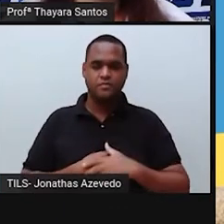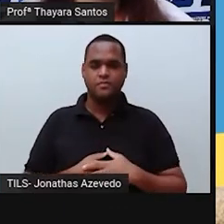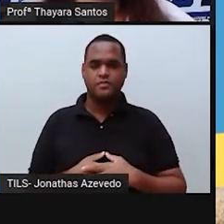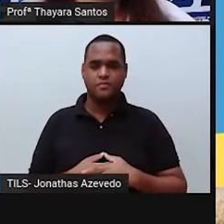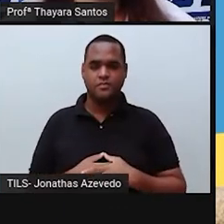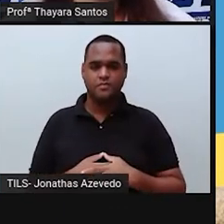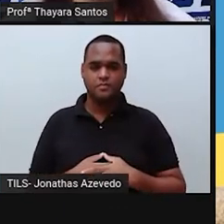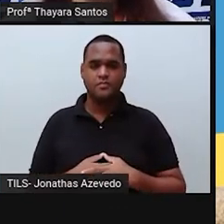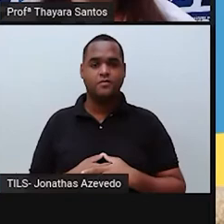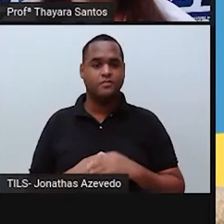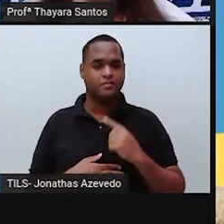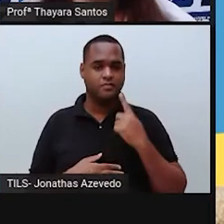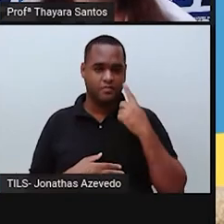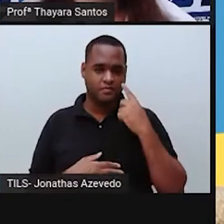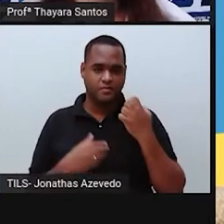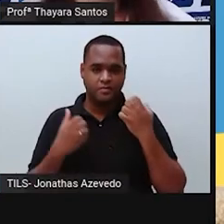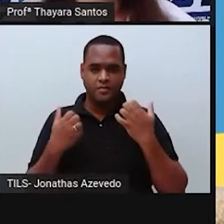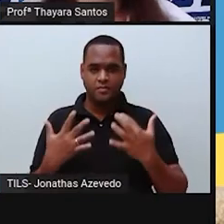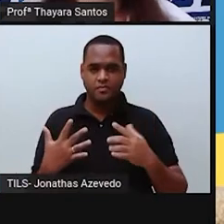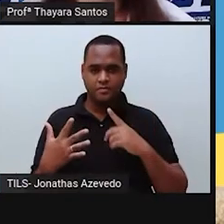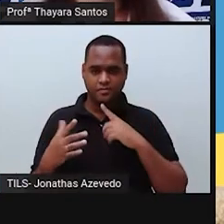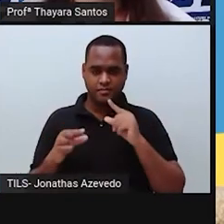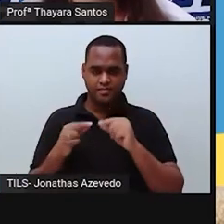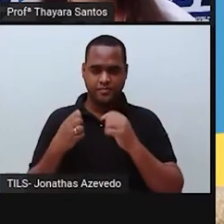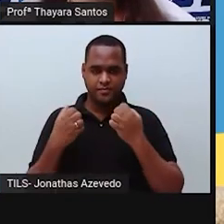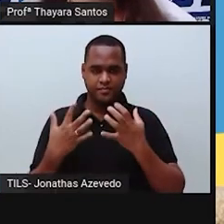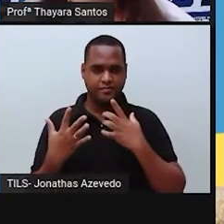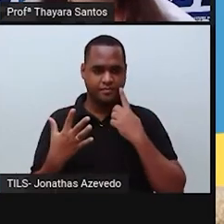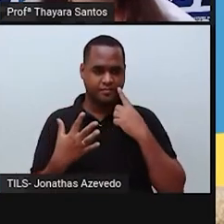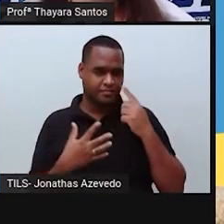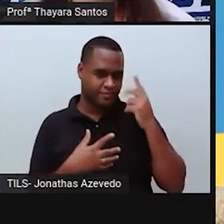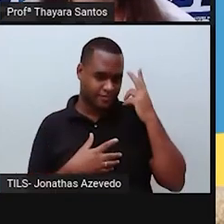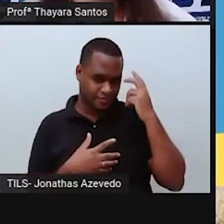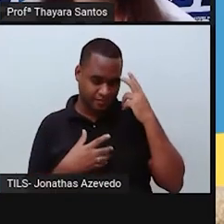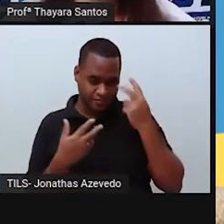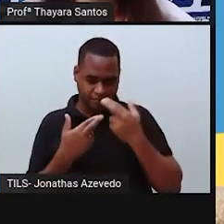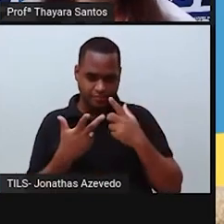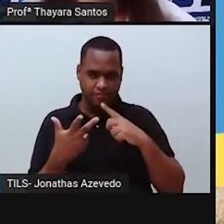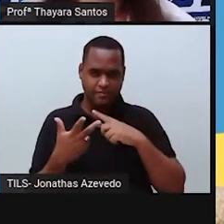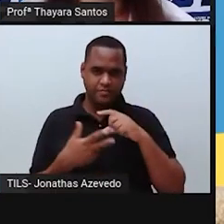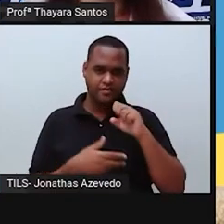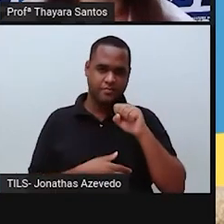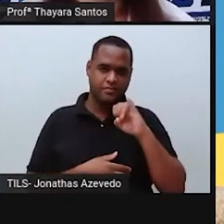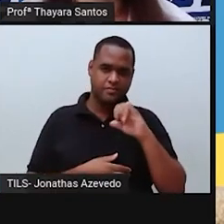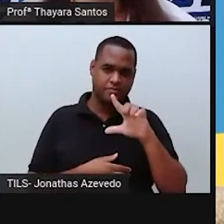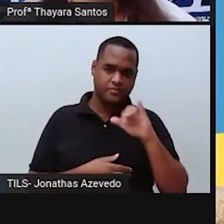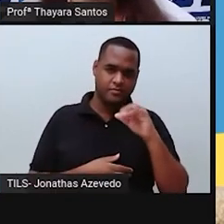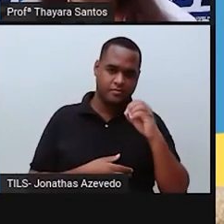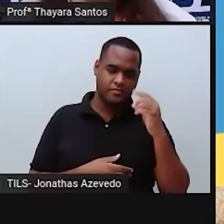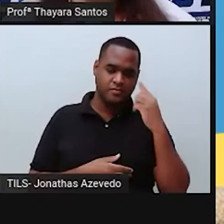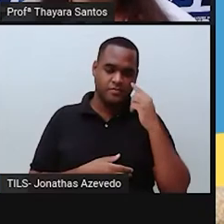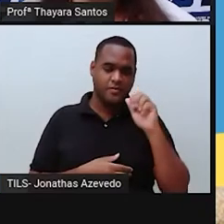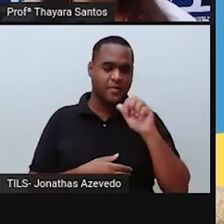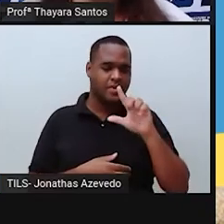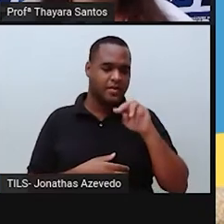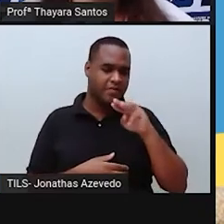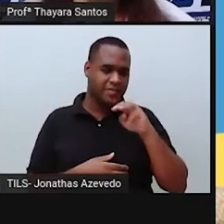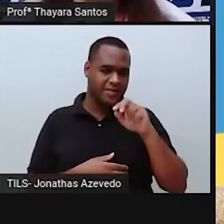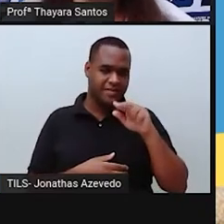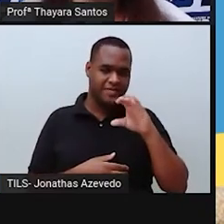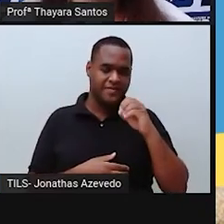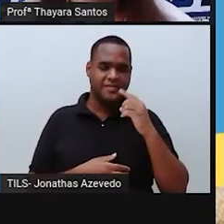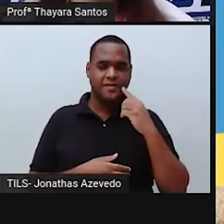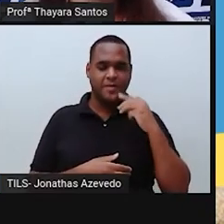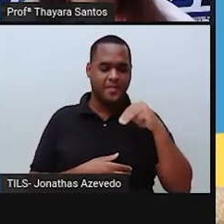predominantemente os minerais que a gente tem na litosfera é o silício, o alumínio e o magnésio. Só que, claro,